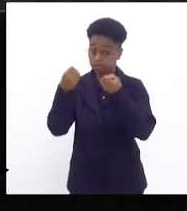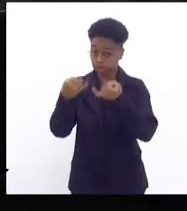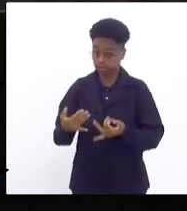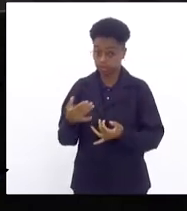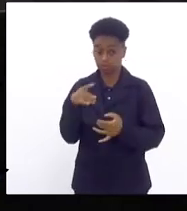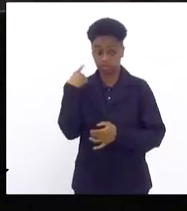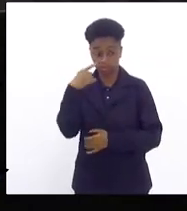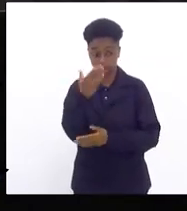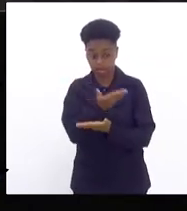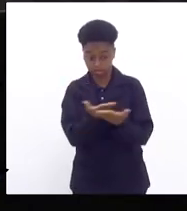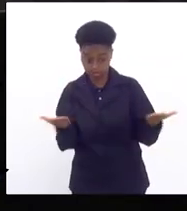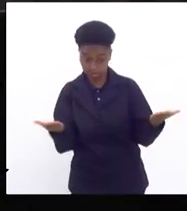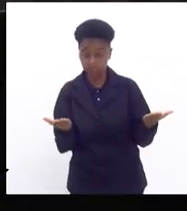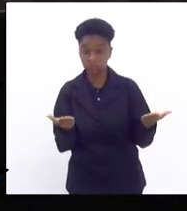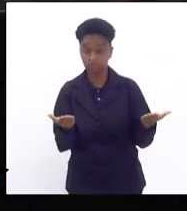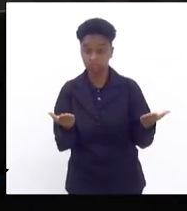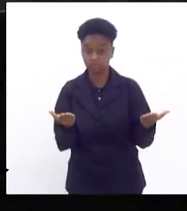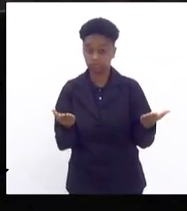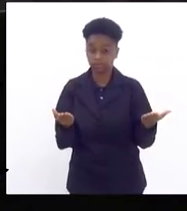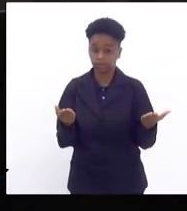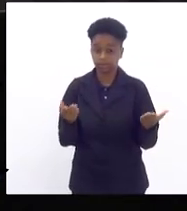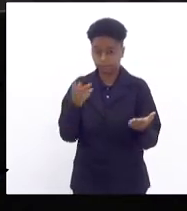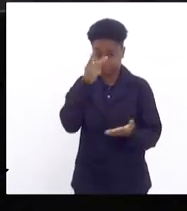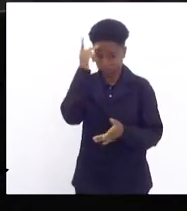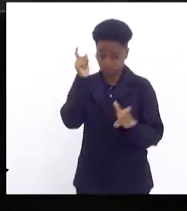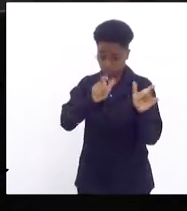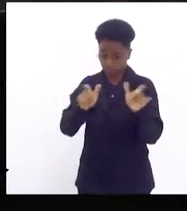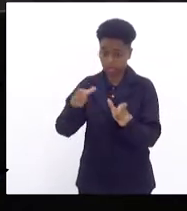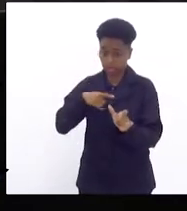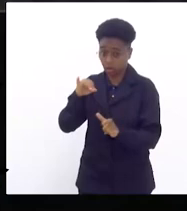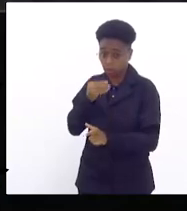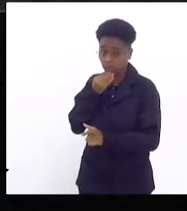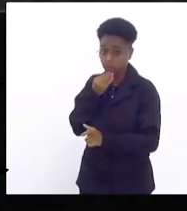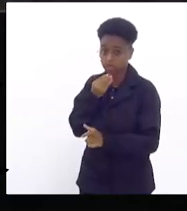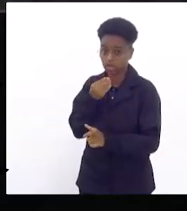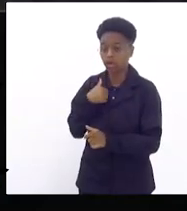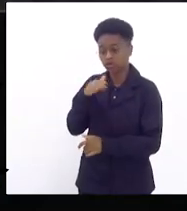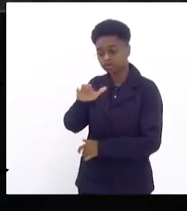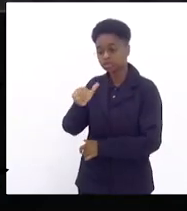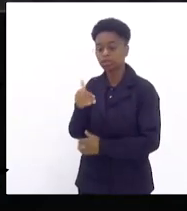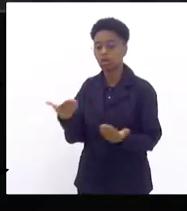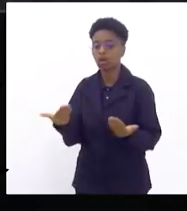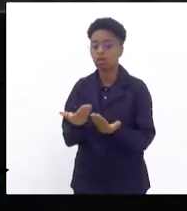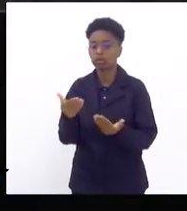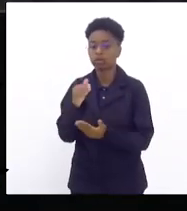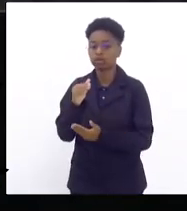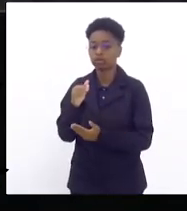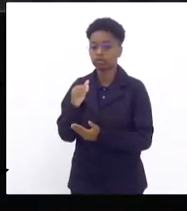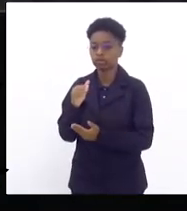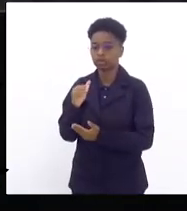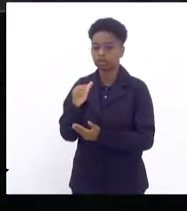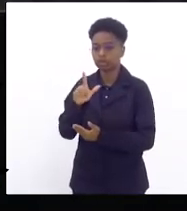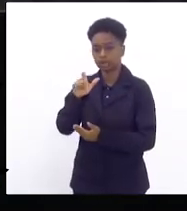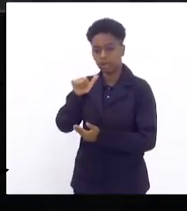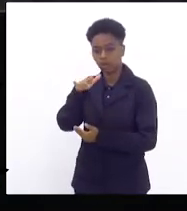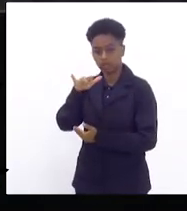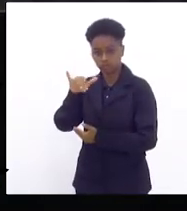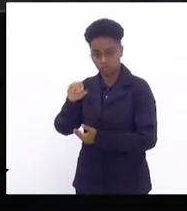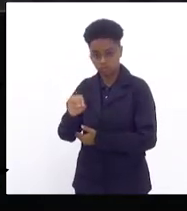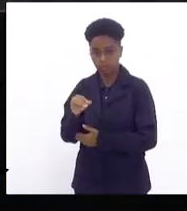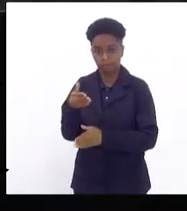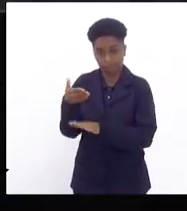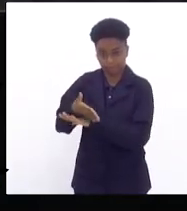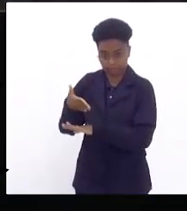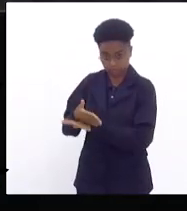aqui da casa deveriam aqueles que tem oportunidade hoje eu chamei o deputado Cláudio Caeda para fazer parte da audiência